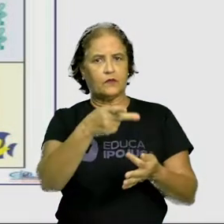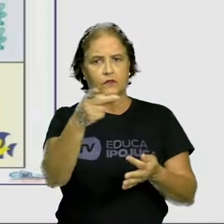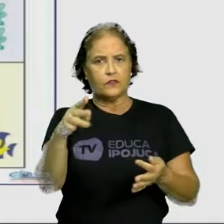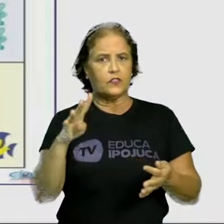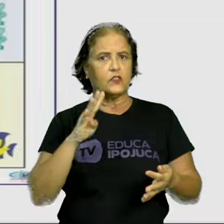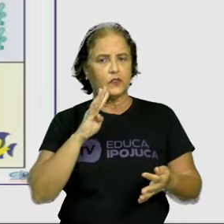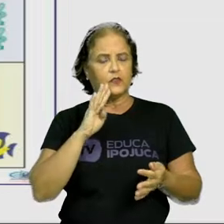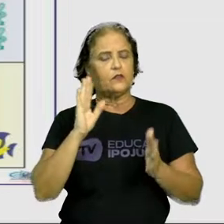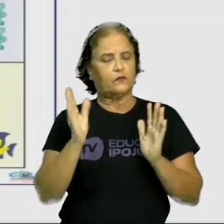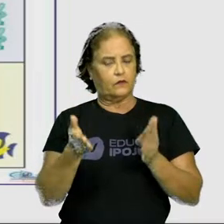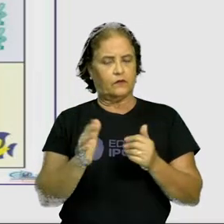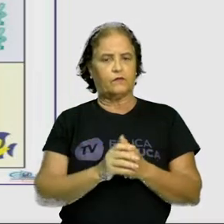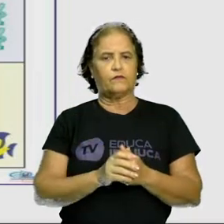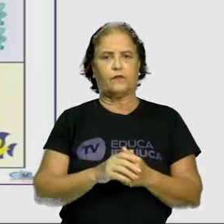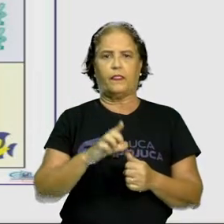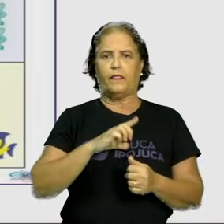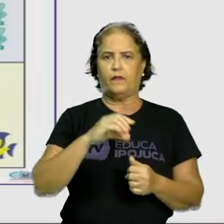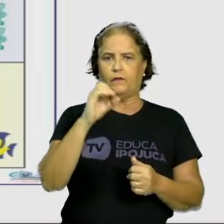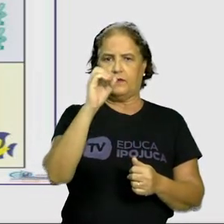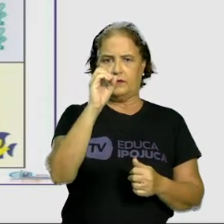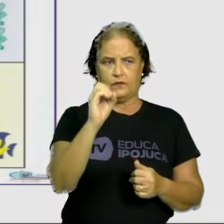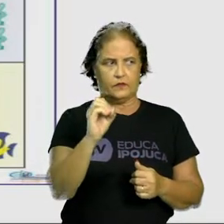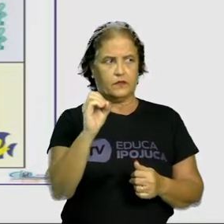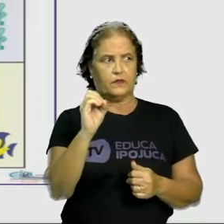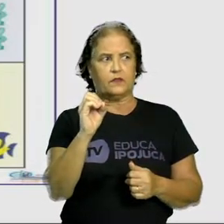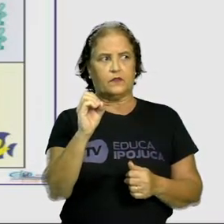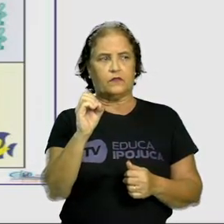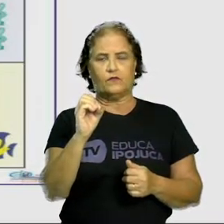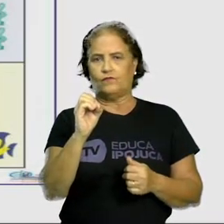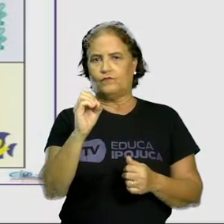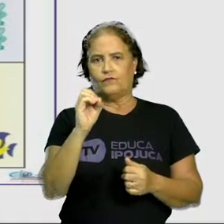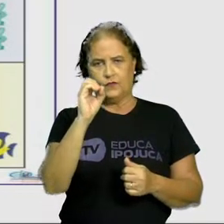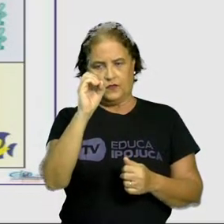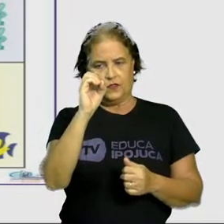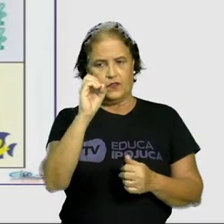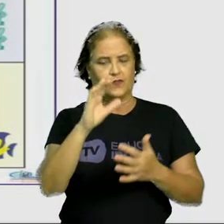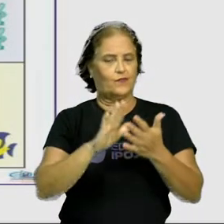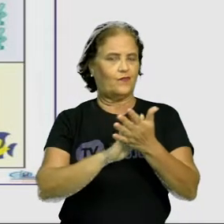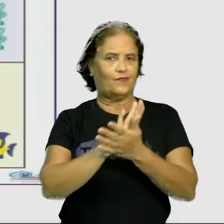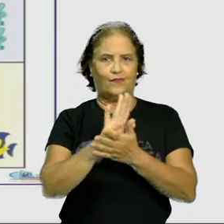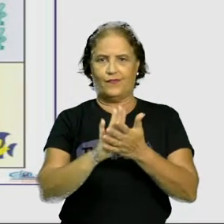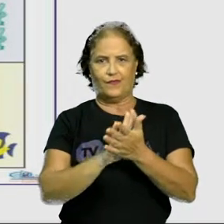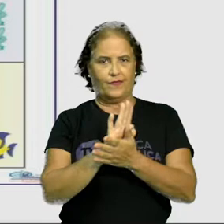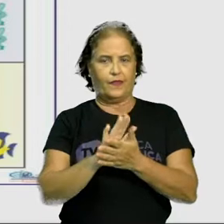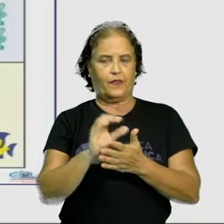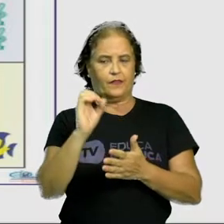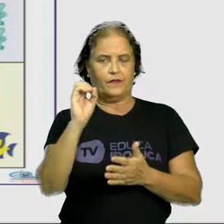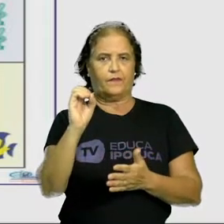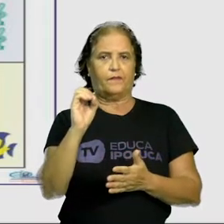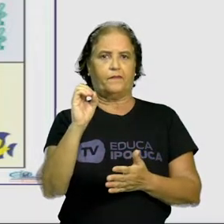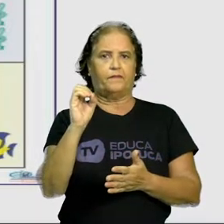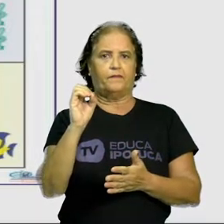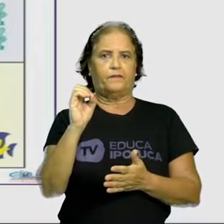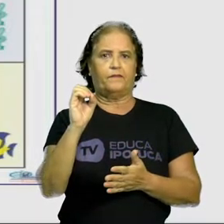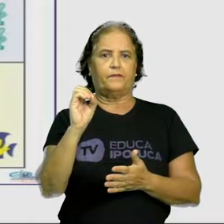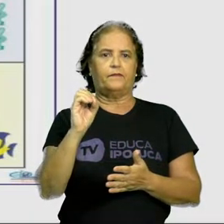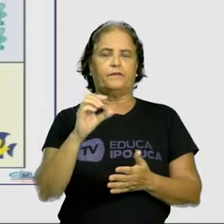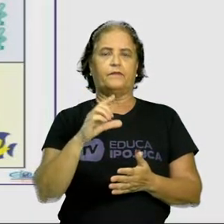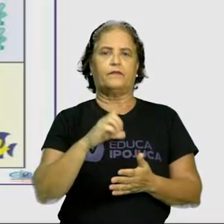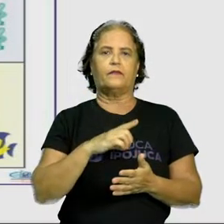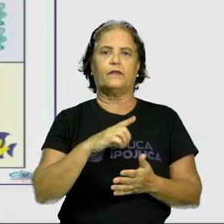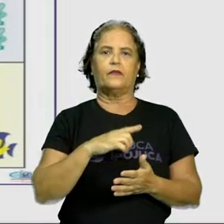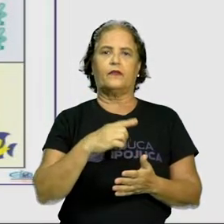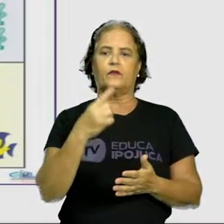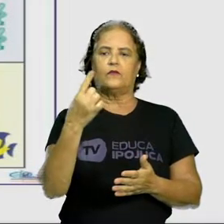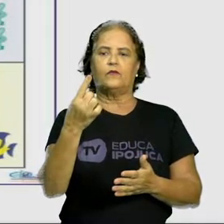Nós temos aqui, ó, o 0, né? Que nós não temos nada, o 0 significa 0 nada. Temos aqui